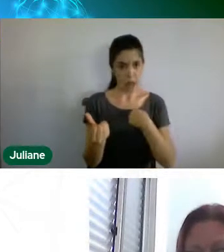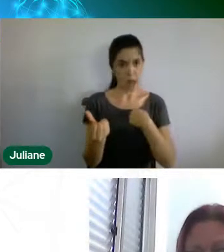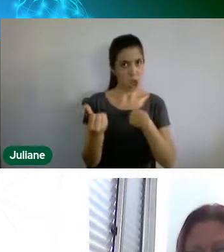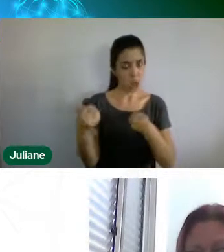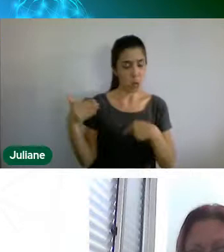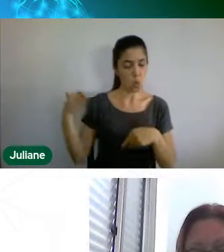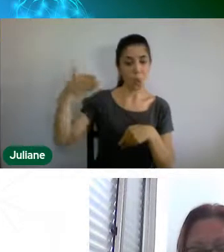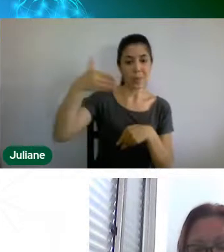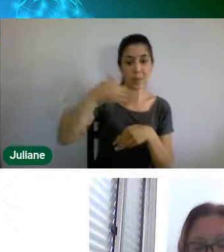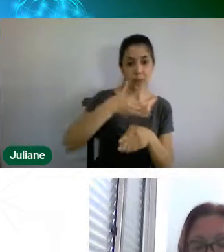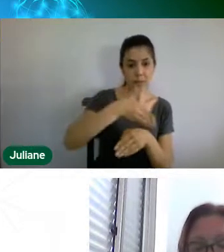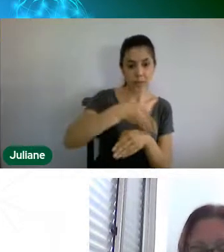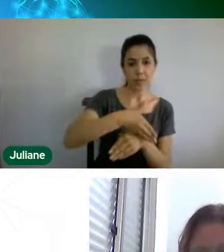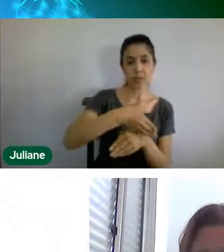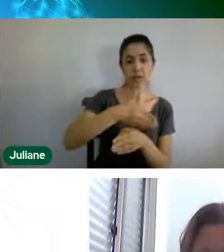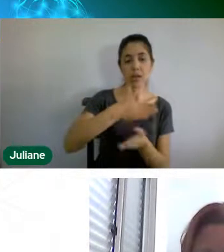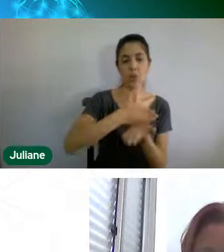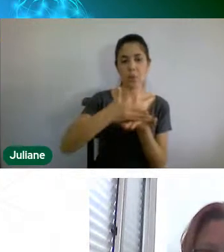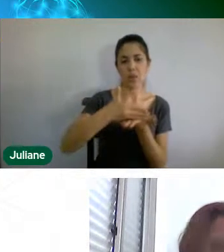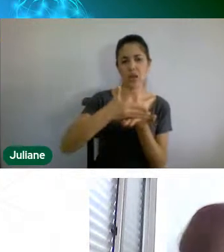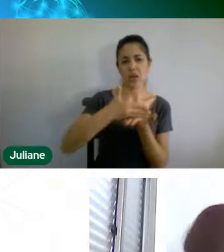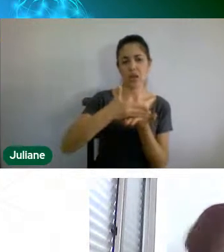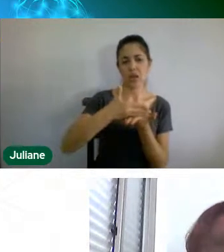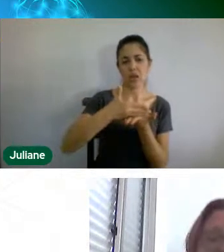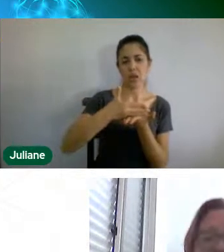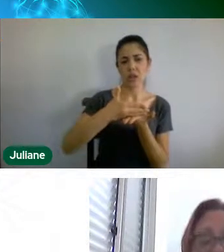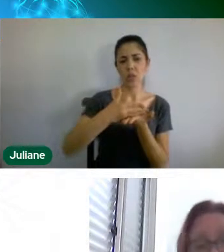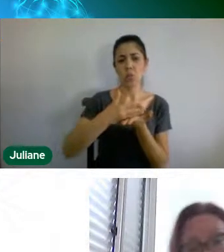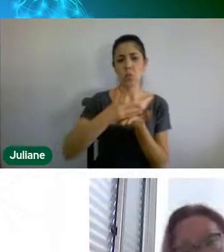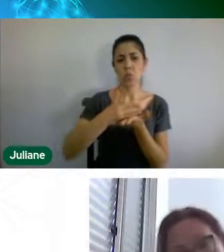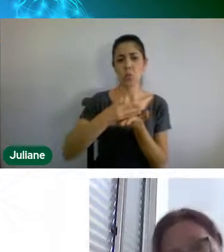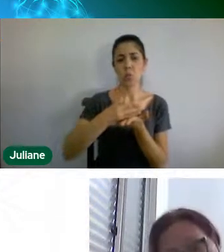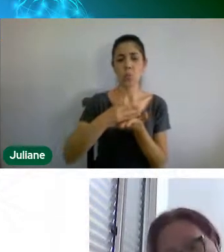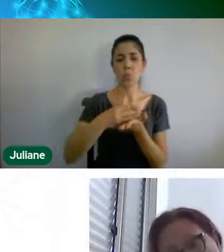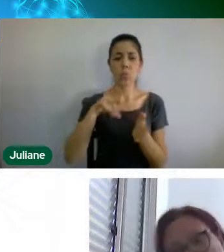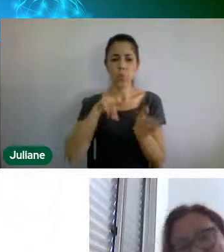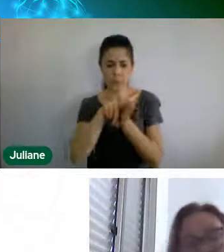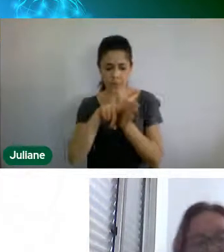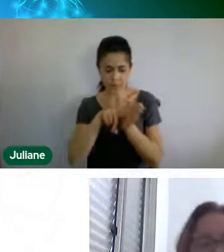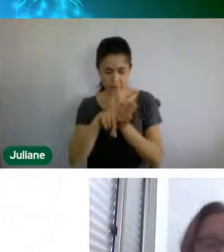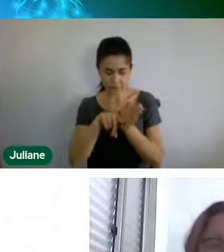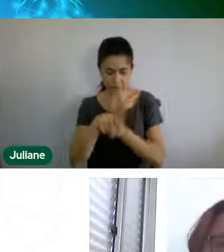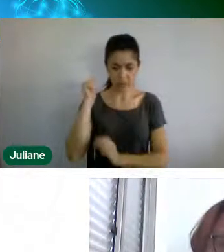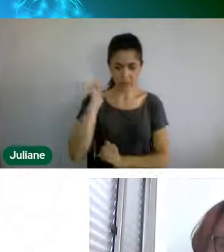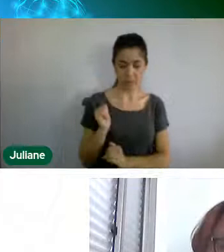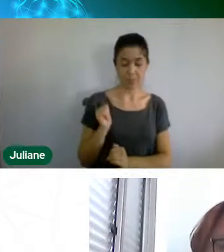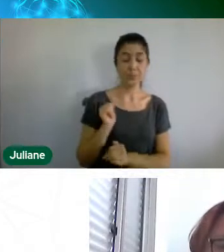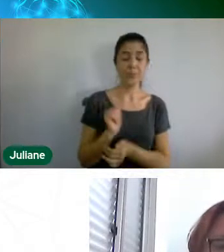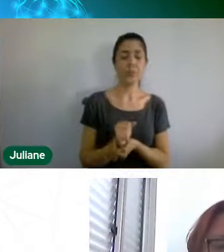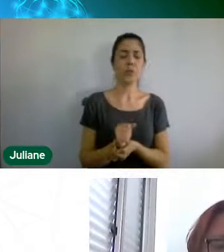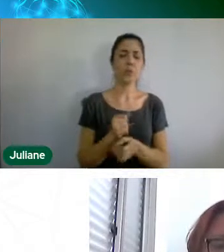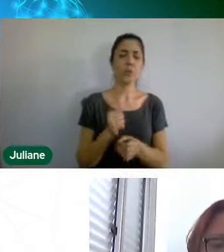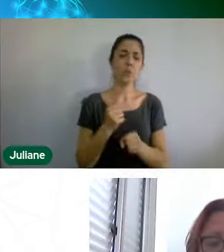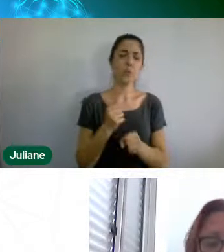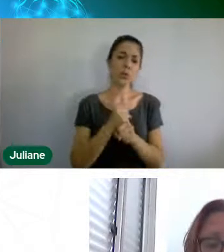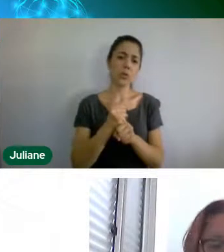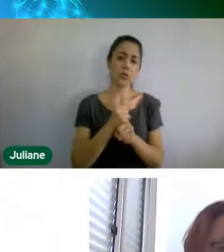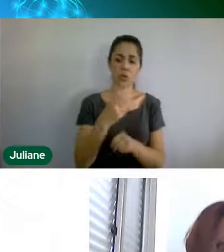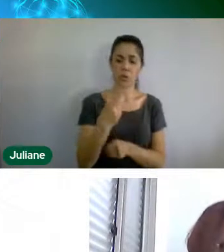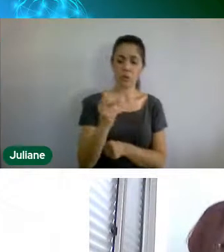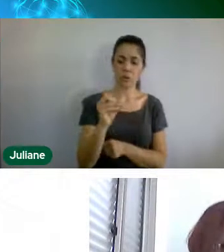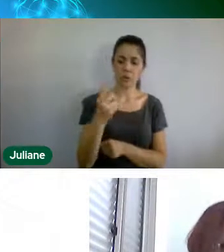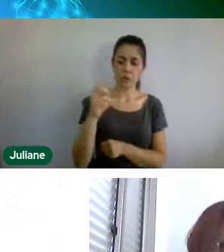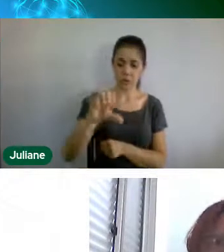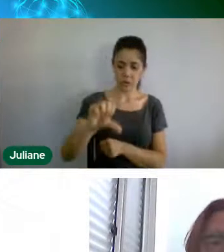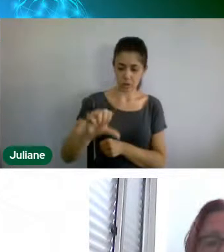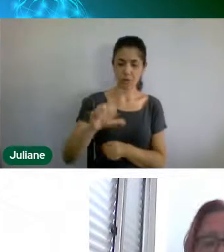2020, 19, final de 2019, nós somos